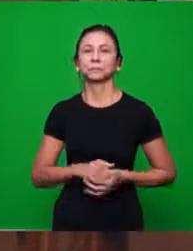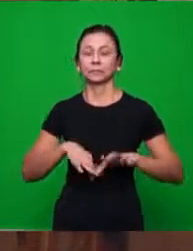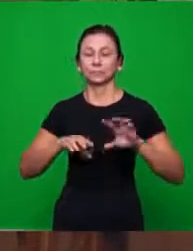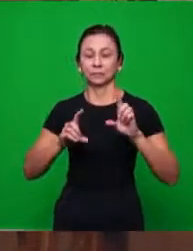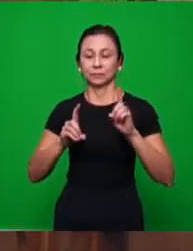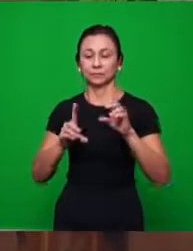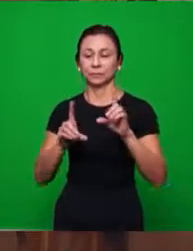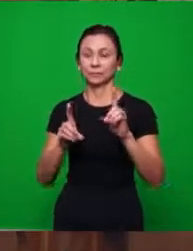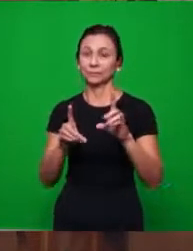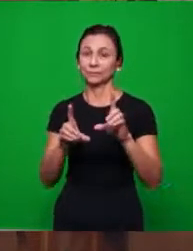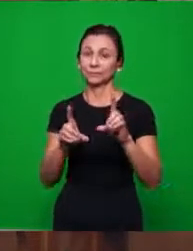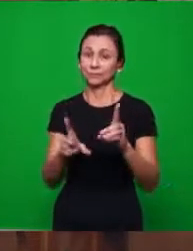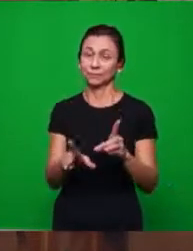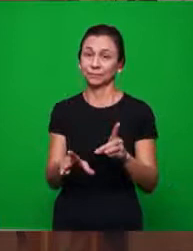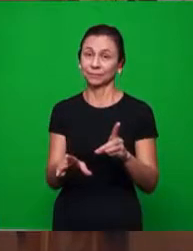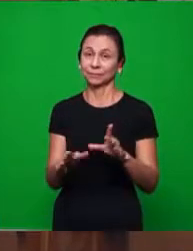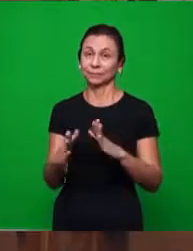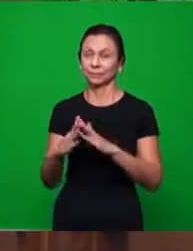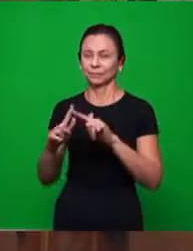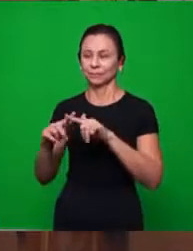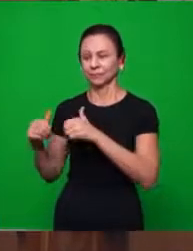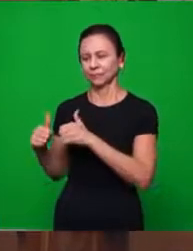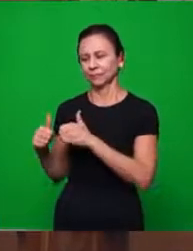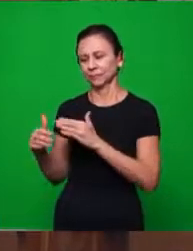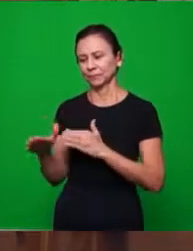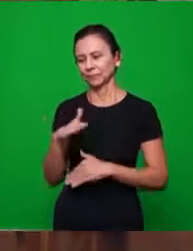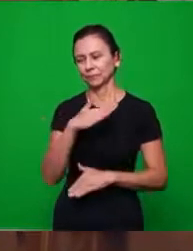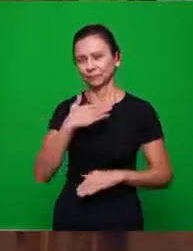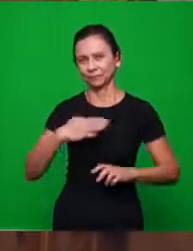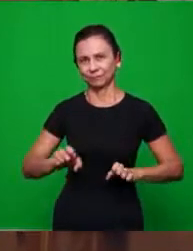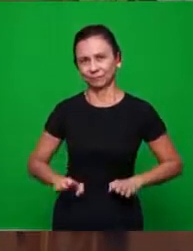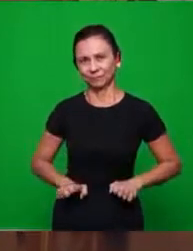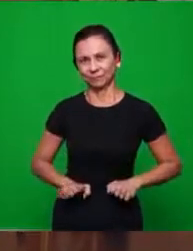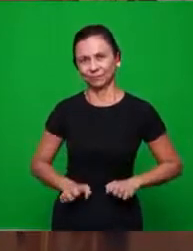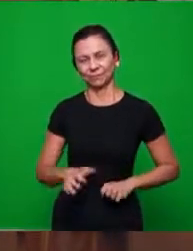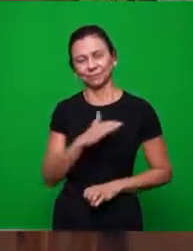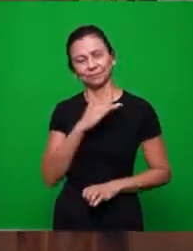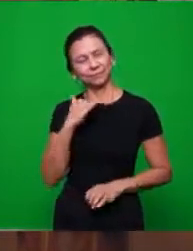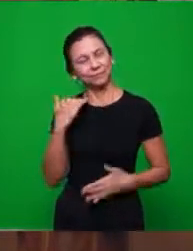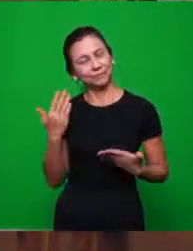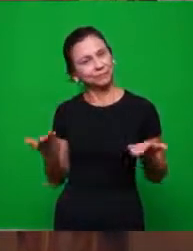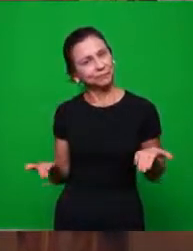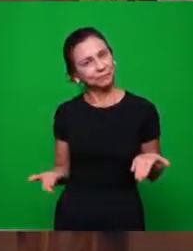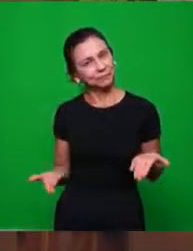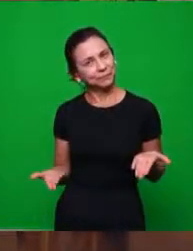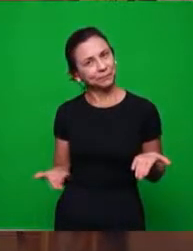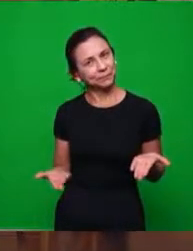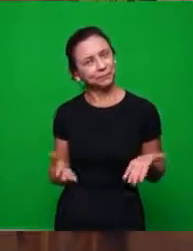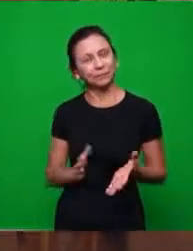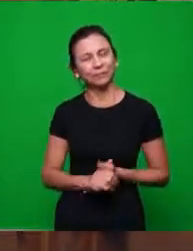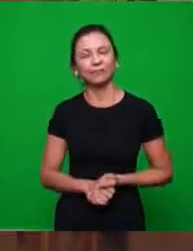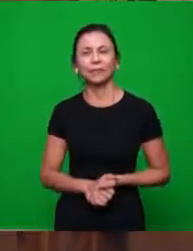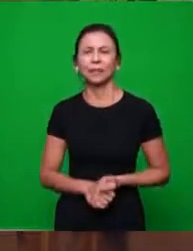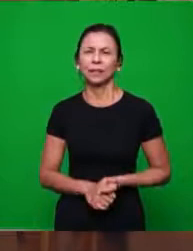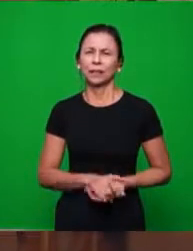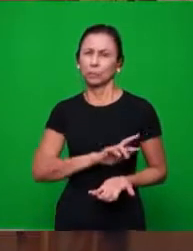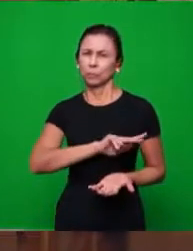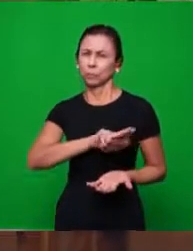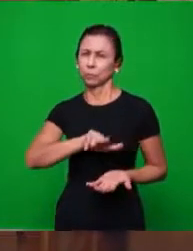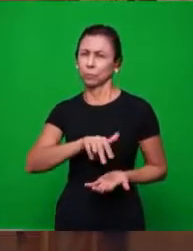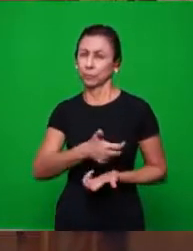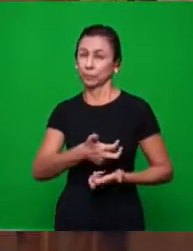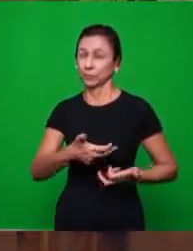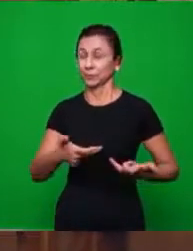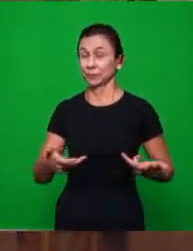morreu essa igreja que é a igreja de Esmirna. Amados, há muita coisa para se